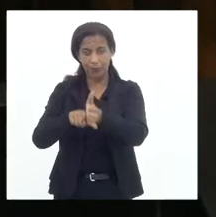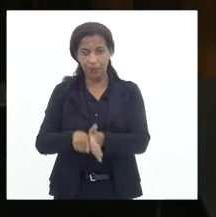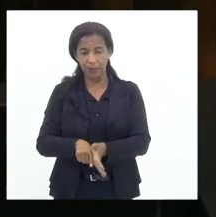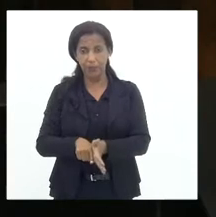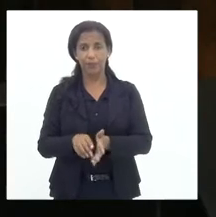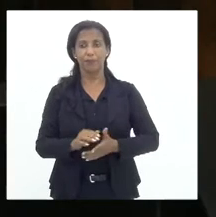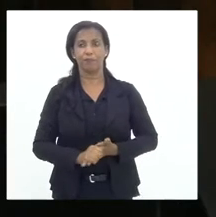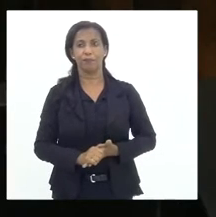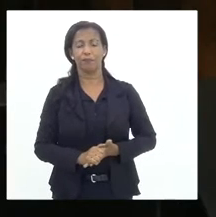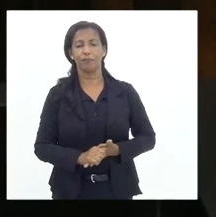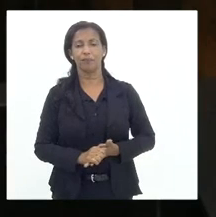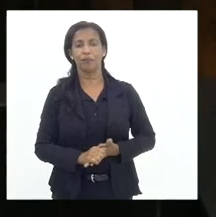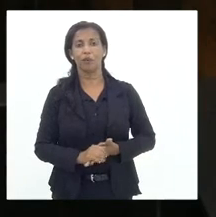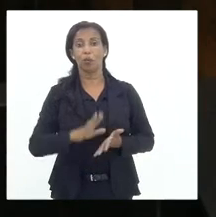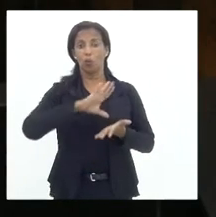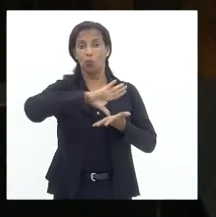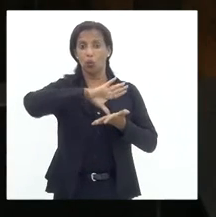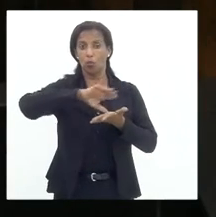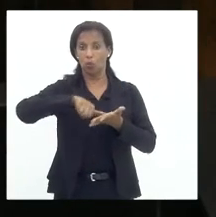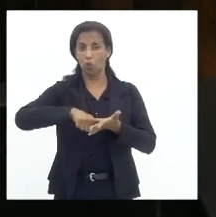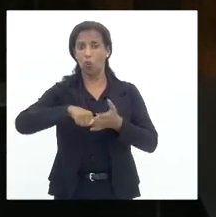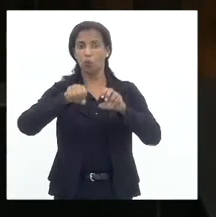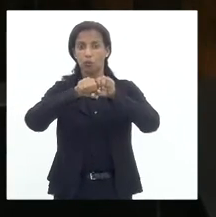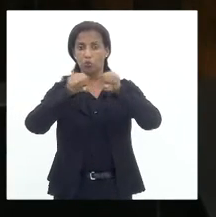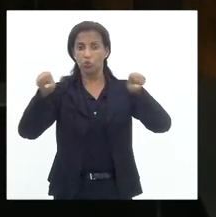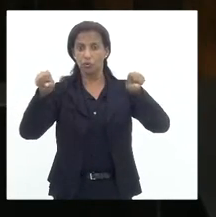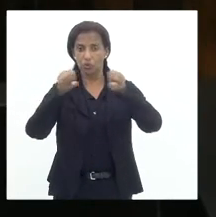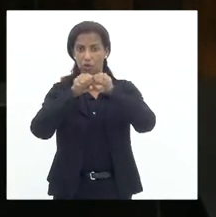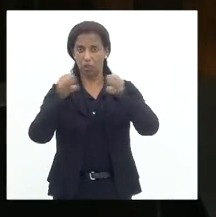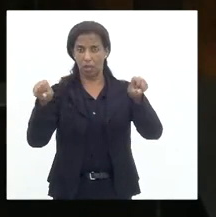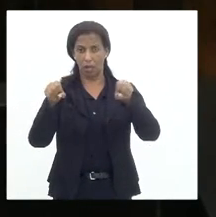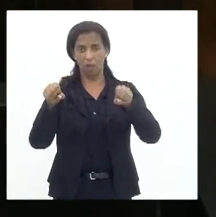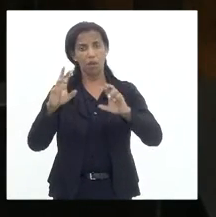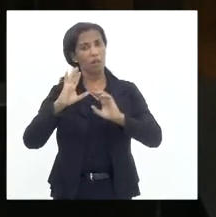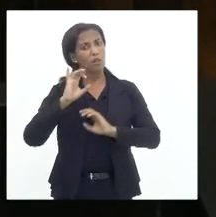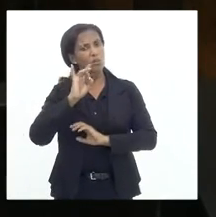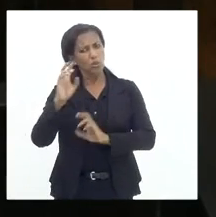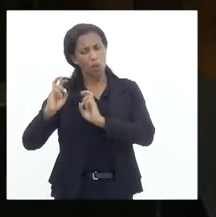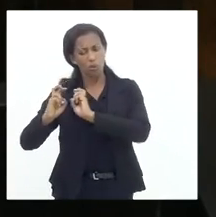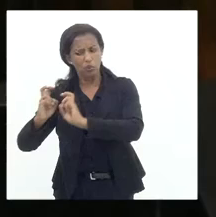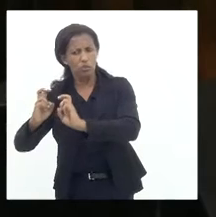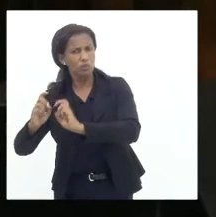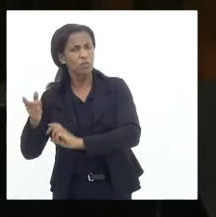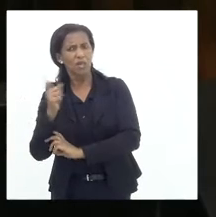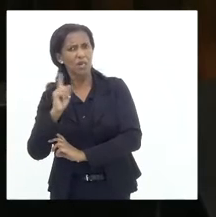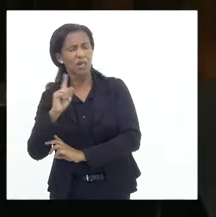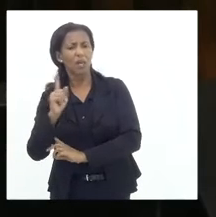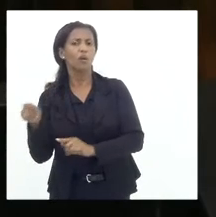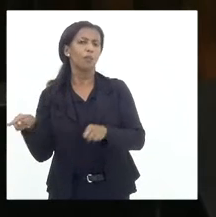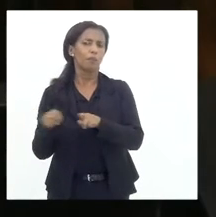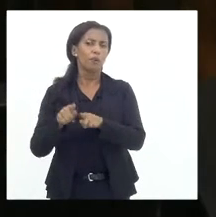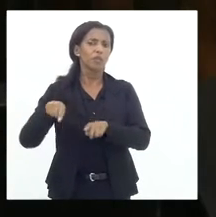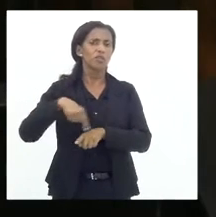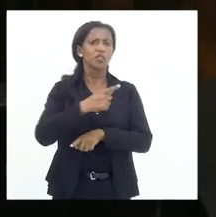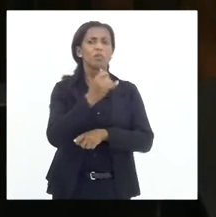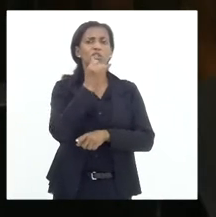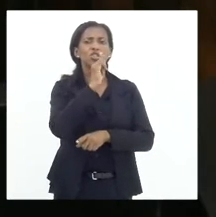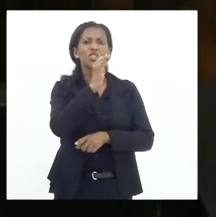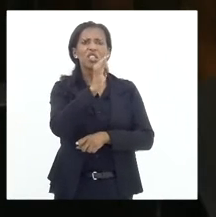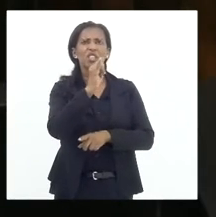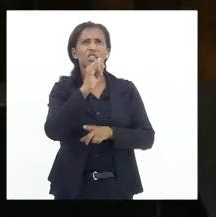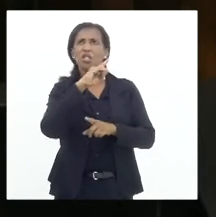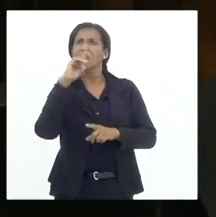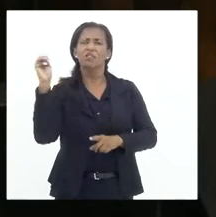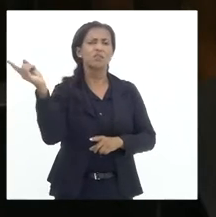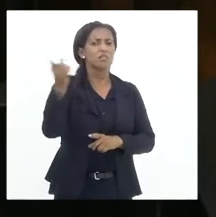essa questão do roubo de cabos, não apenas na linha ferra, mas cabos de energia elétrica de um modo